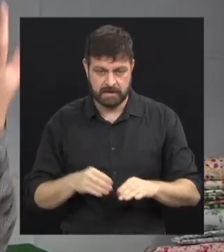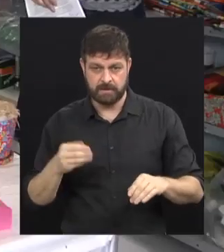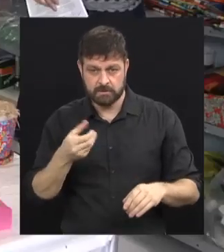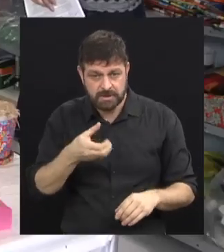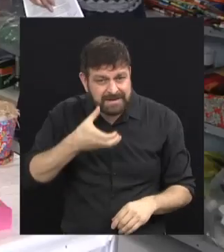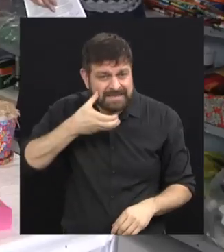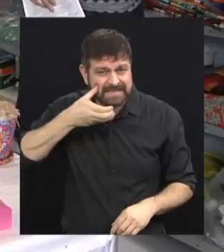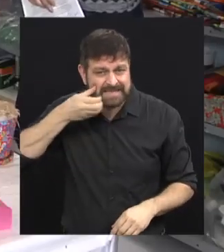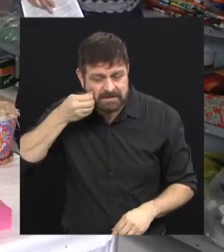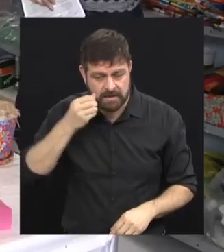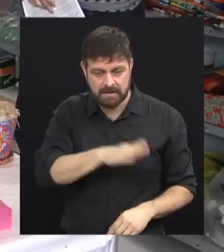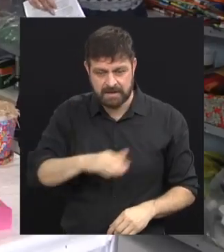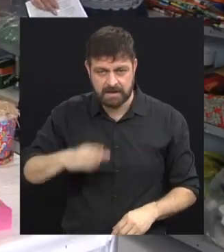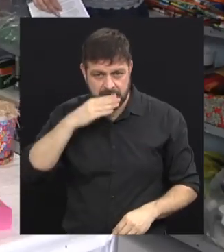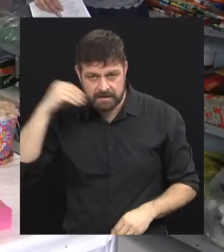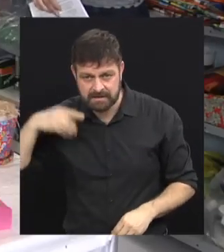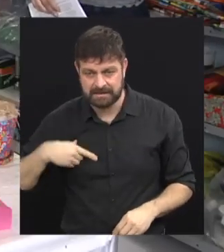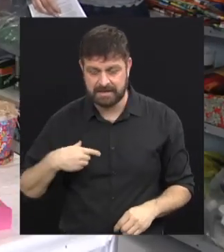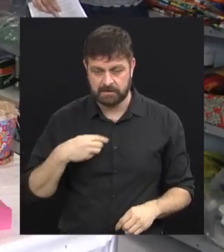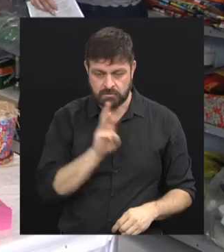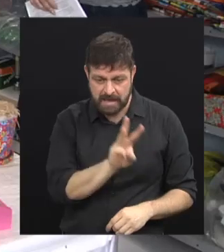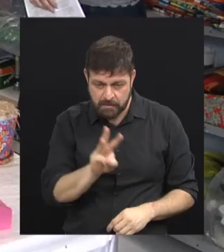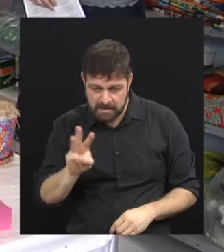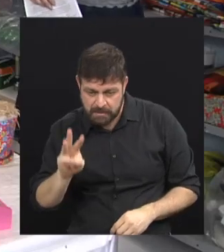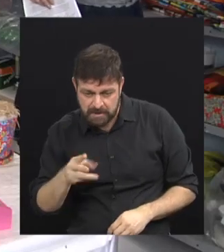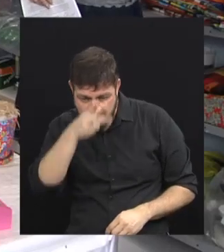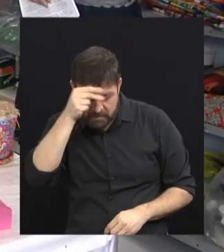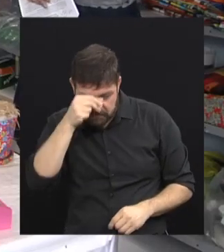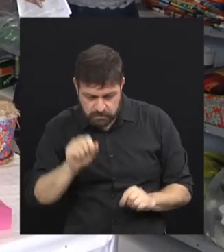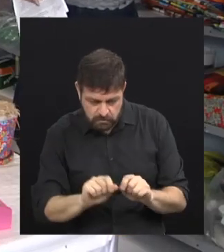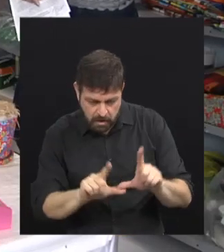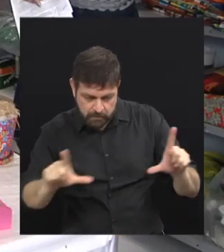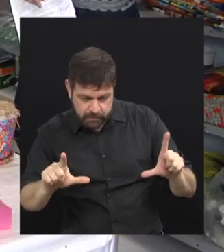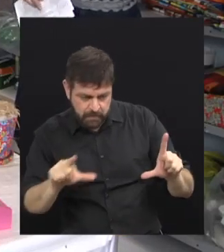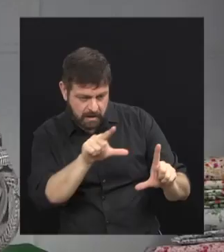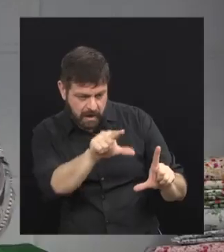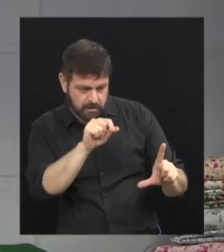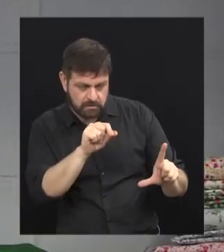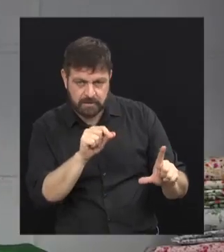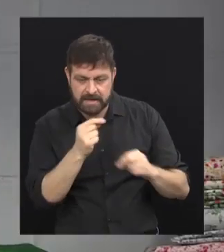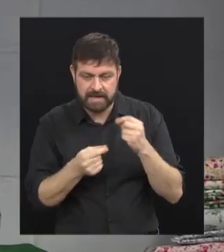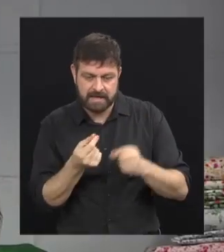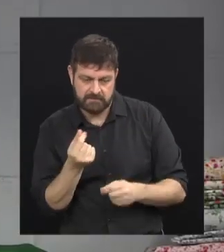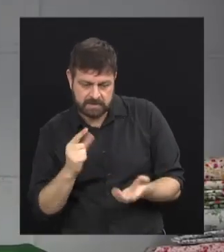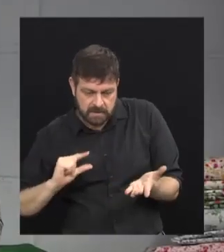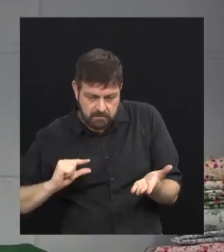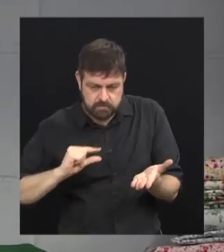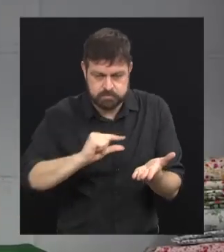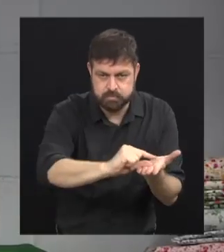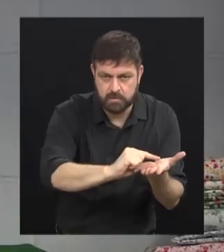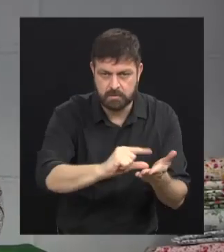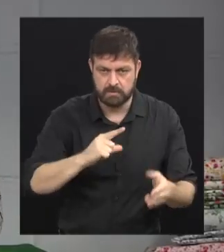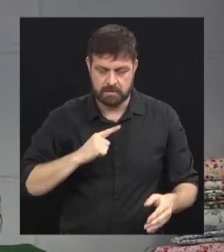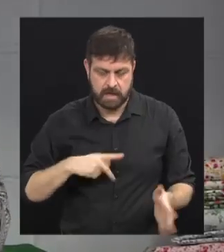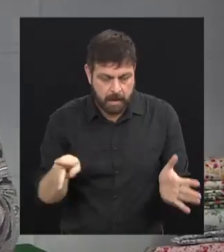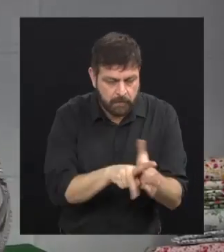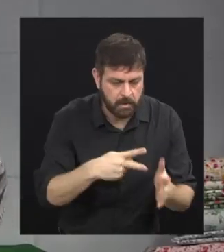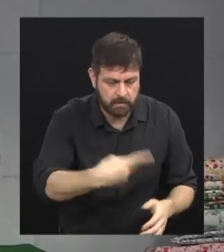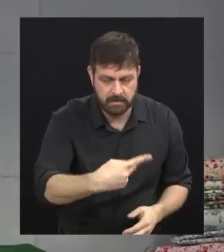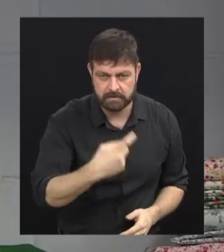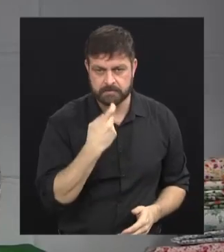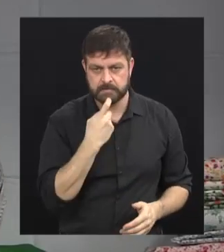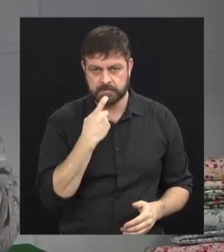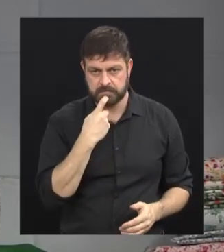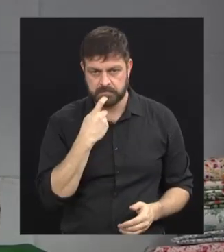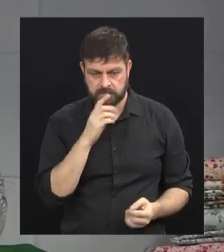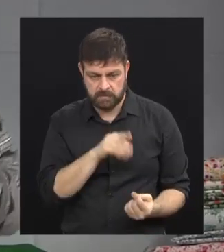Adolescente, você consegue, no site da Prefeitura, escolher para qual entidade você vai mandar esse recurso. Além dele ficar para Campinas,